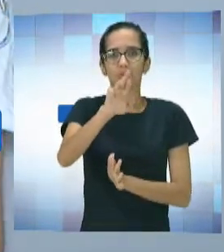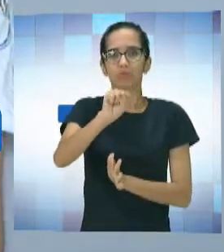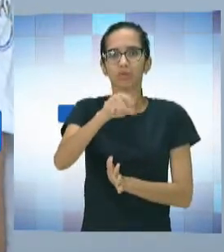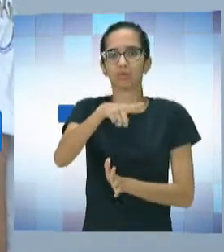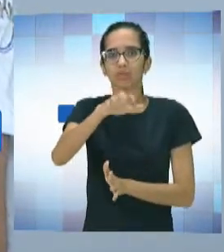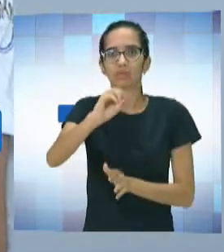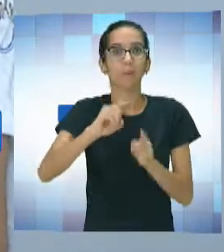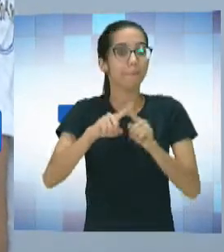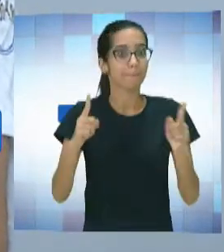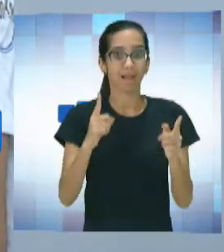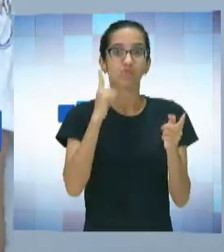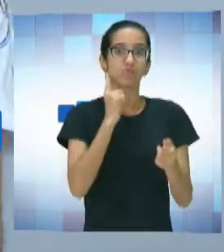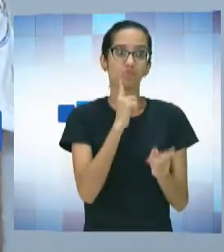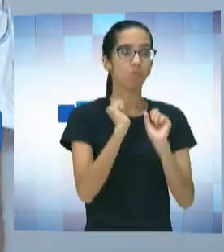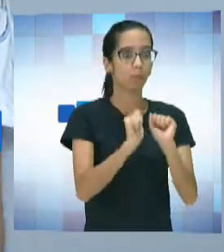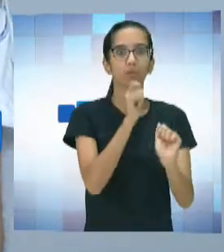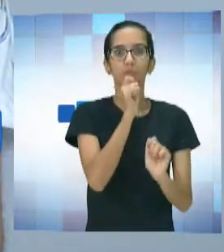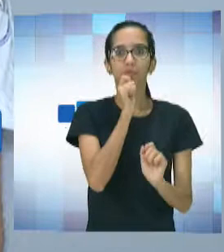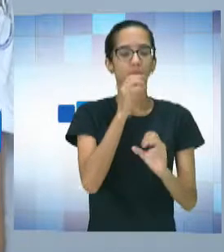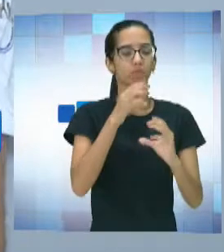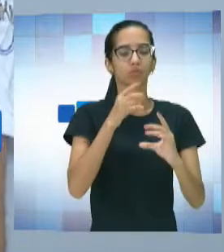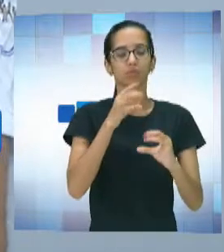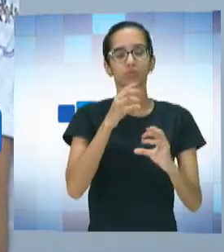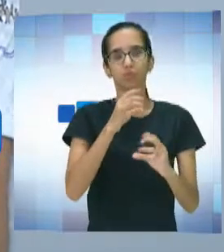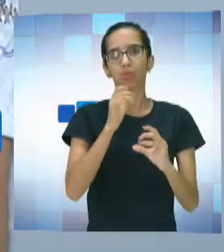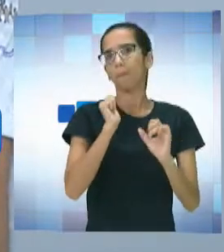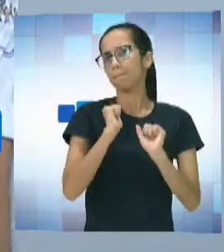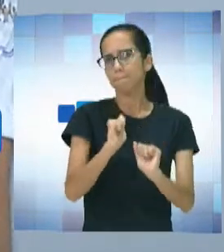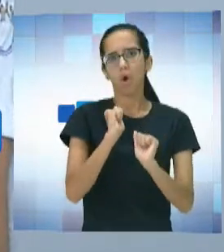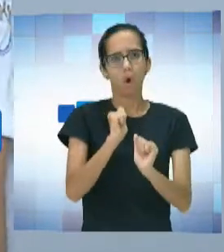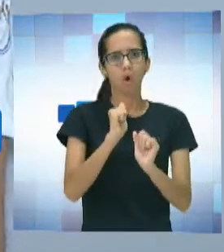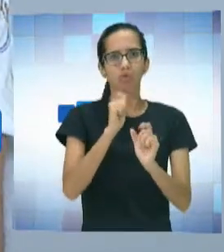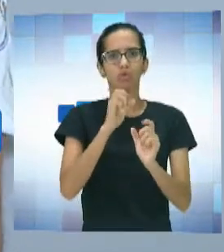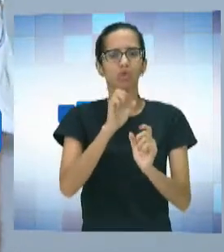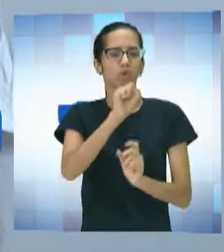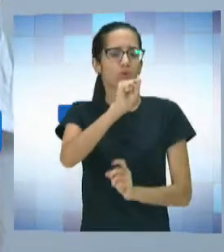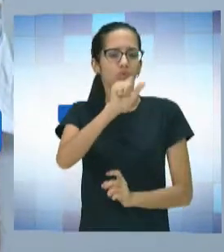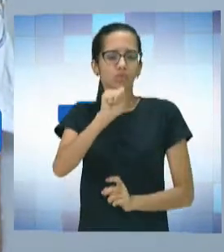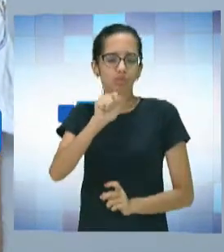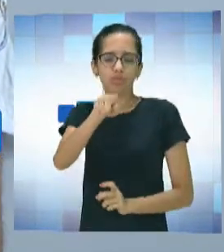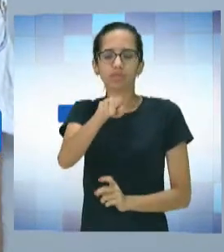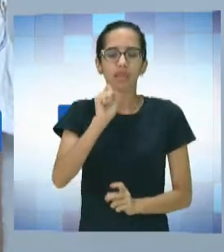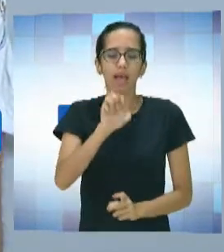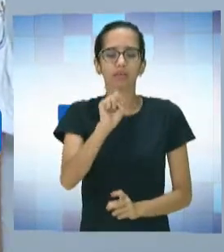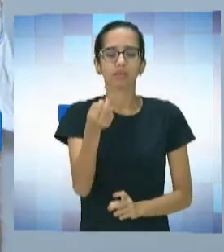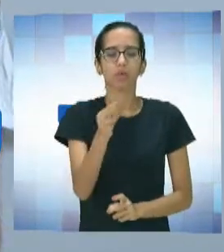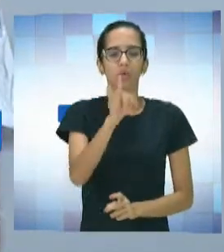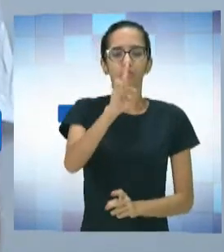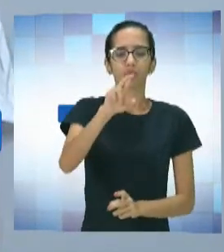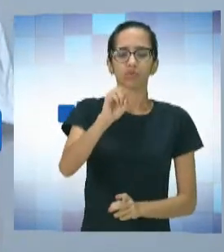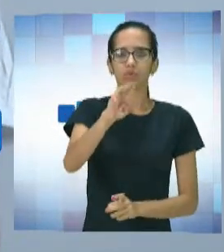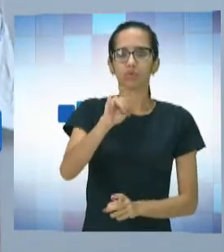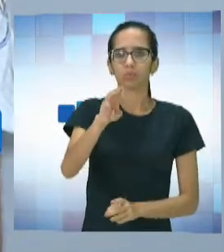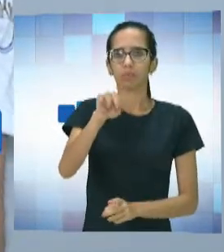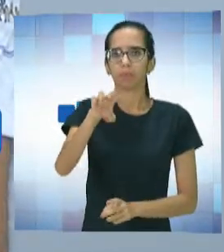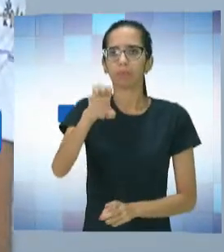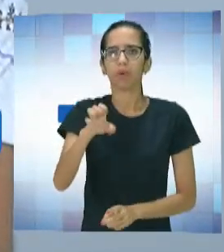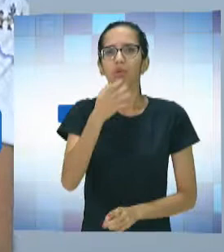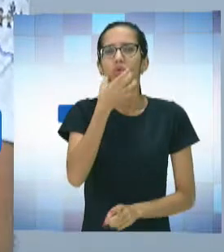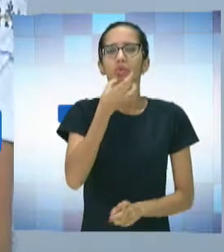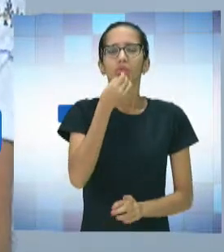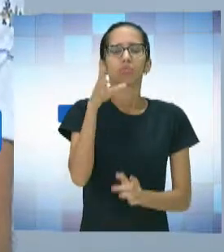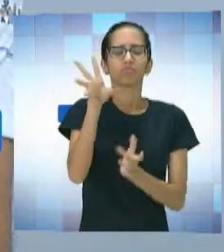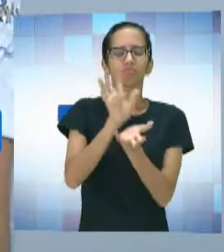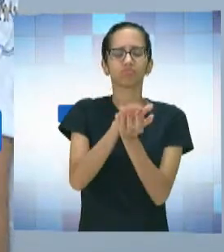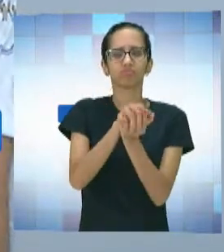Ele pode, já tem uma metodologia que o surdo pode tocar um trombone, ele pode tocar um sax. Então, são metodologias aplicadas. A Carlinhos, no Recife, hoje, tem